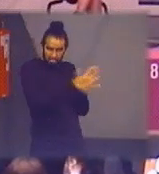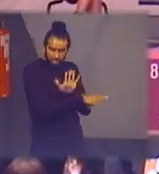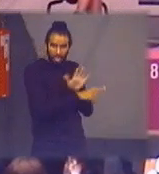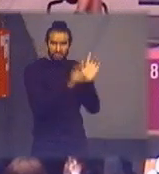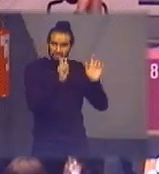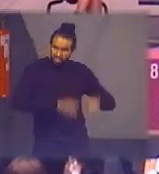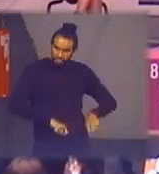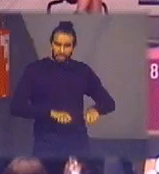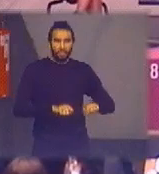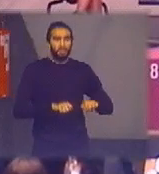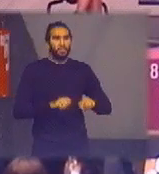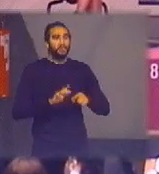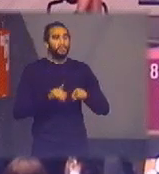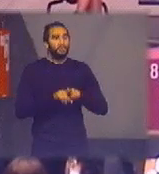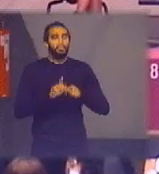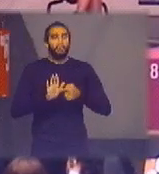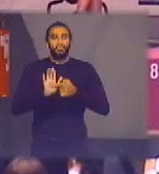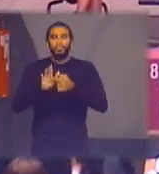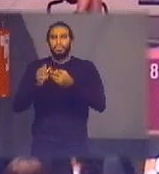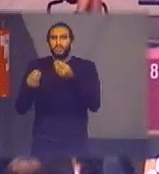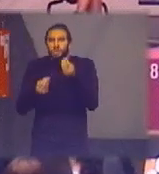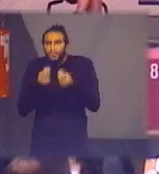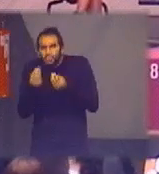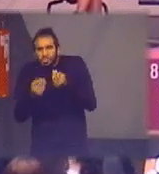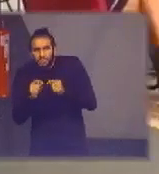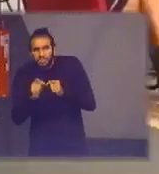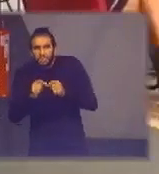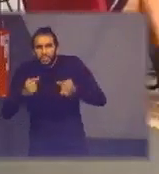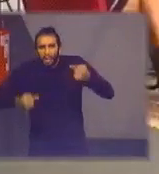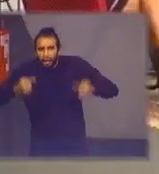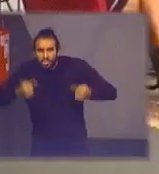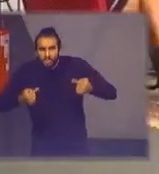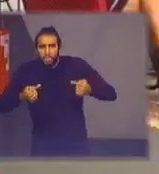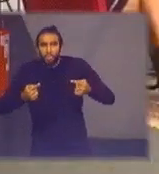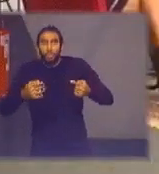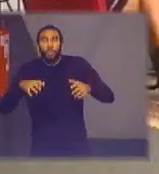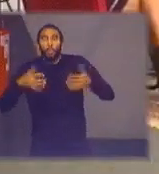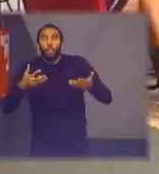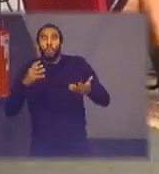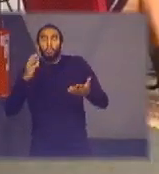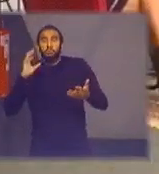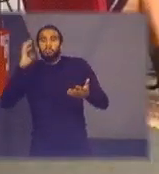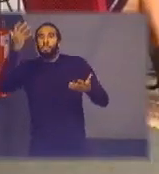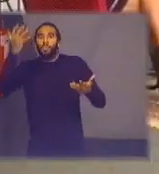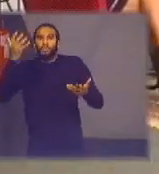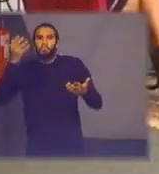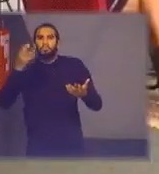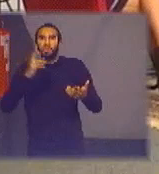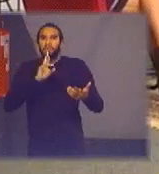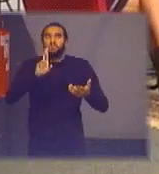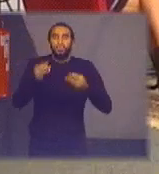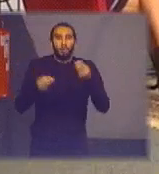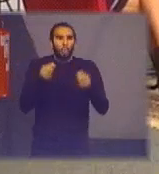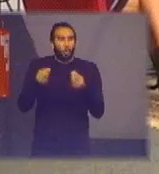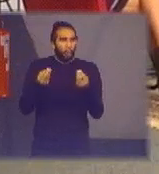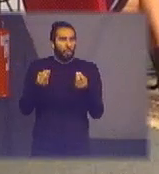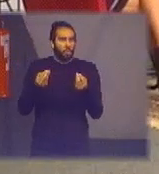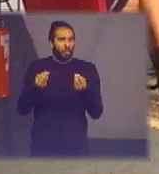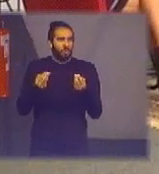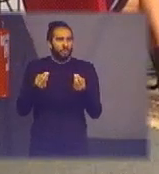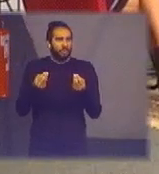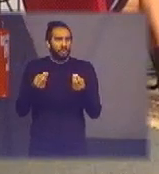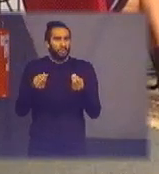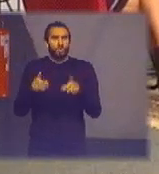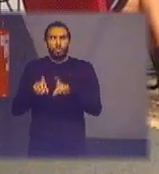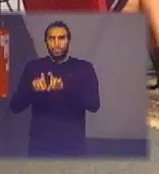poder a gente ver como está sendo feita hoje essa discussão e essa solução dos eletroeletrônicos no Brasil então é foco muito